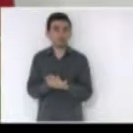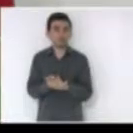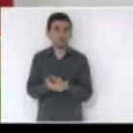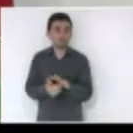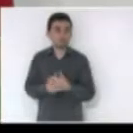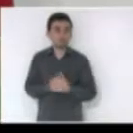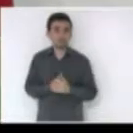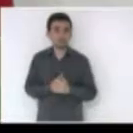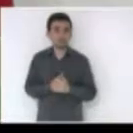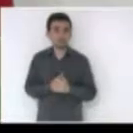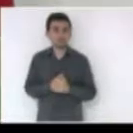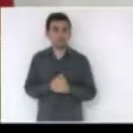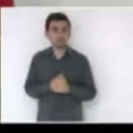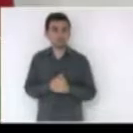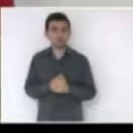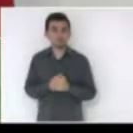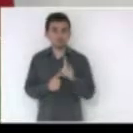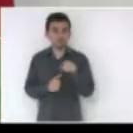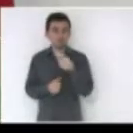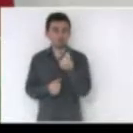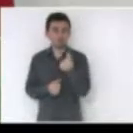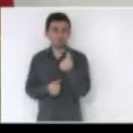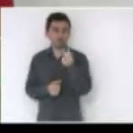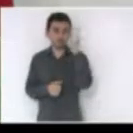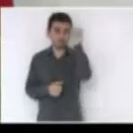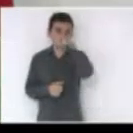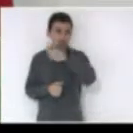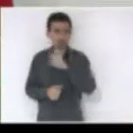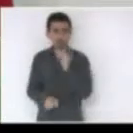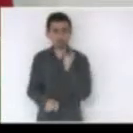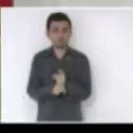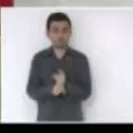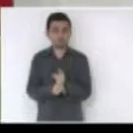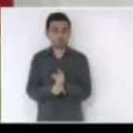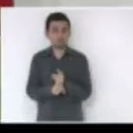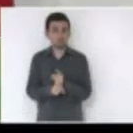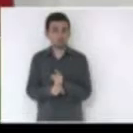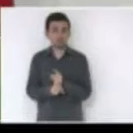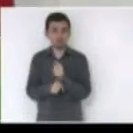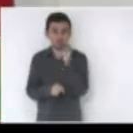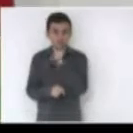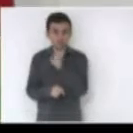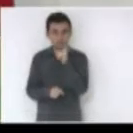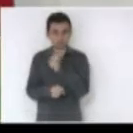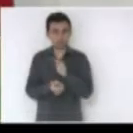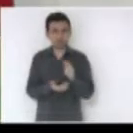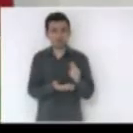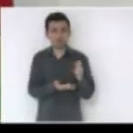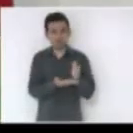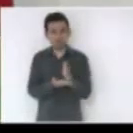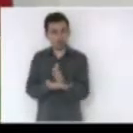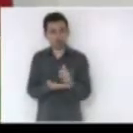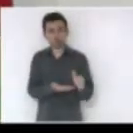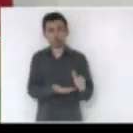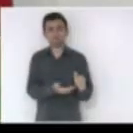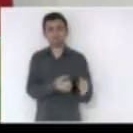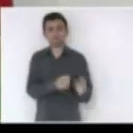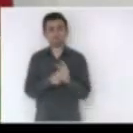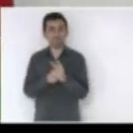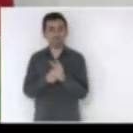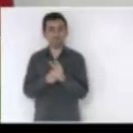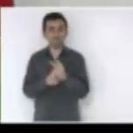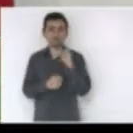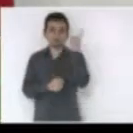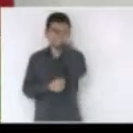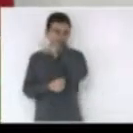você encontrar um organismo que possibilite um financiamento dessa natureza e nessas condições esse